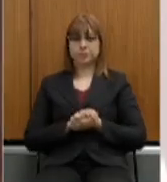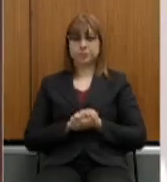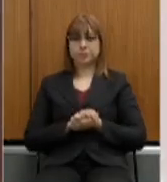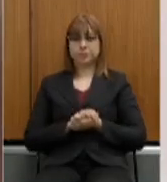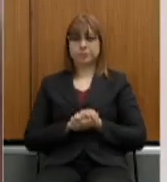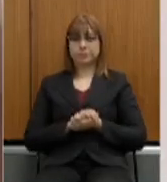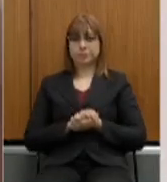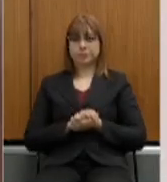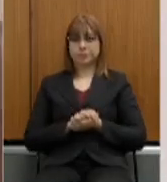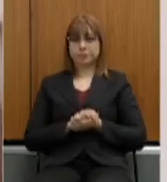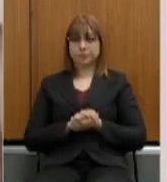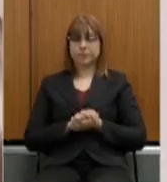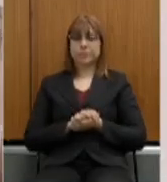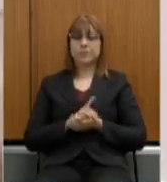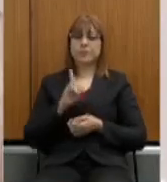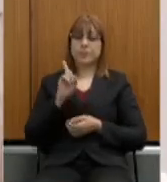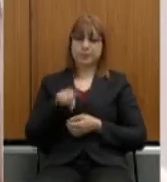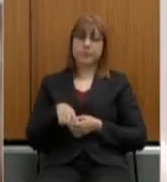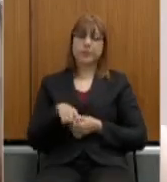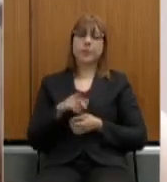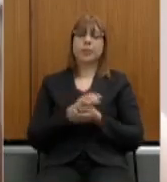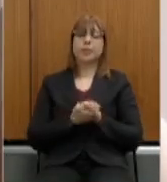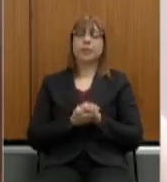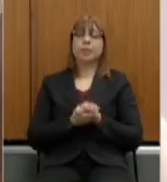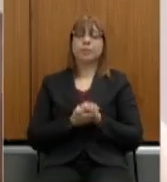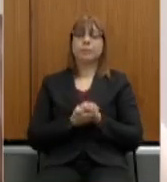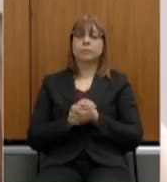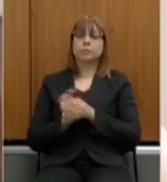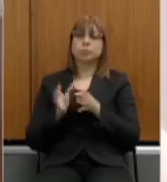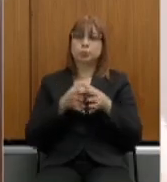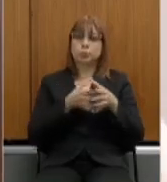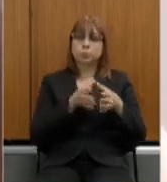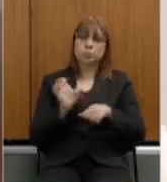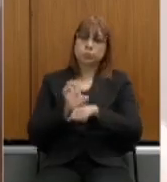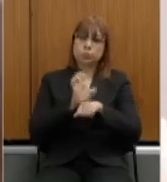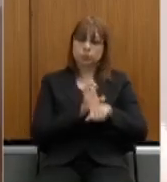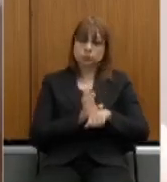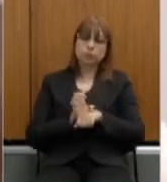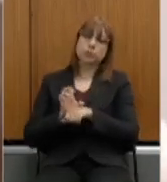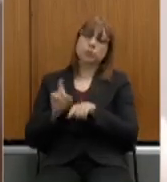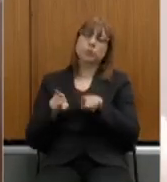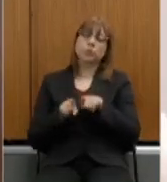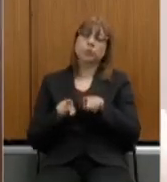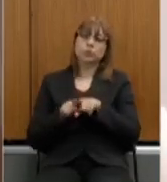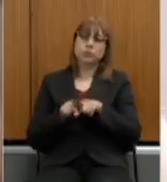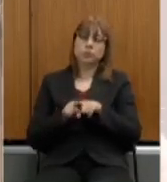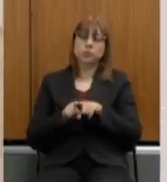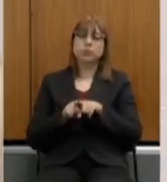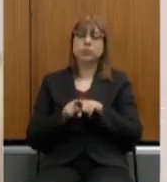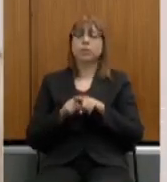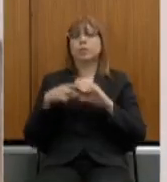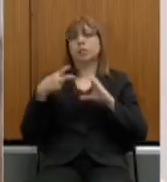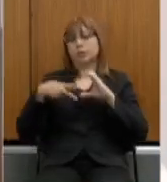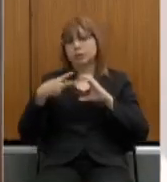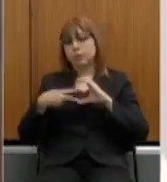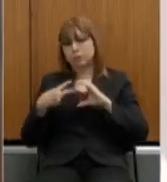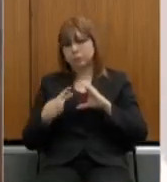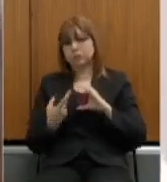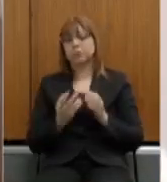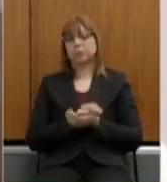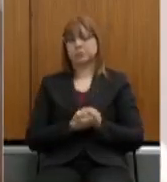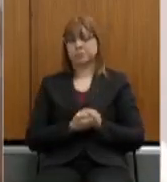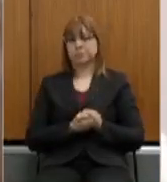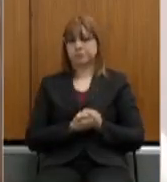das câmaras estaduais e das câmaras de vereadores, né, das assembleias estaduais e das câmaras de vereadores.